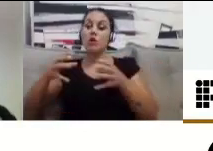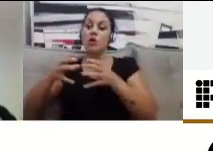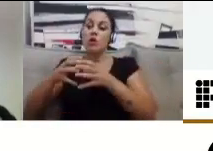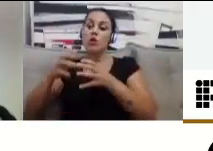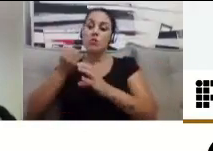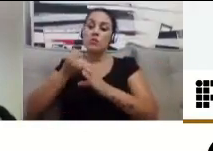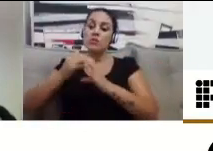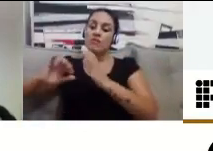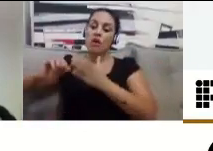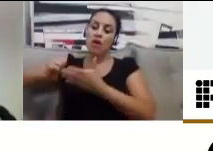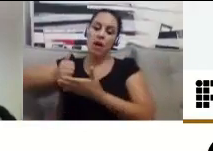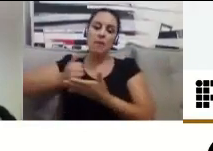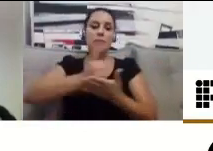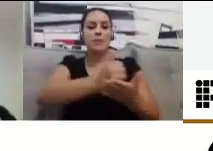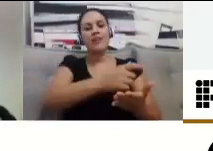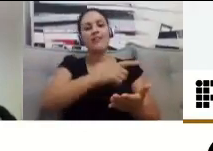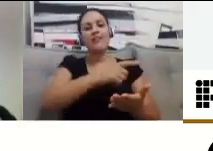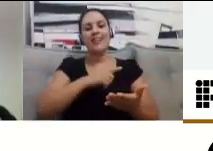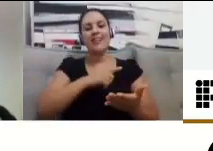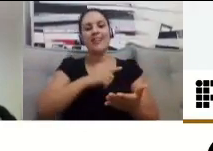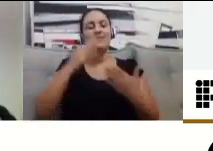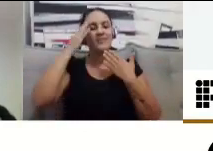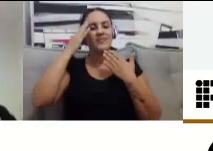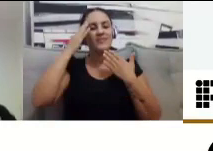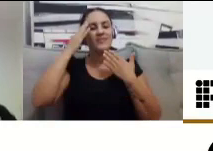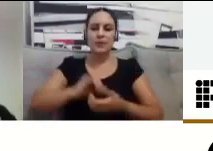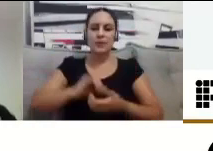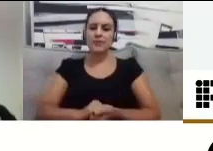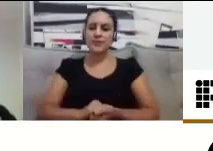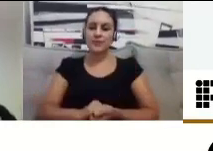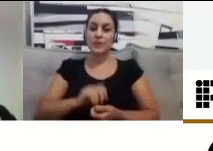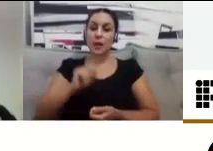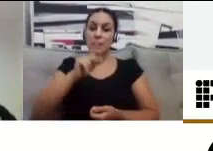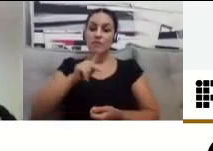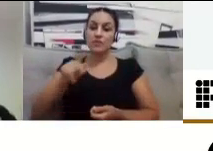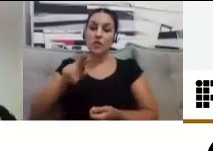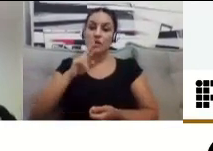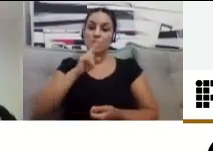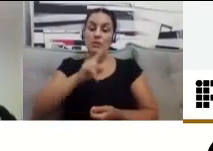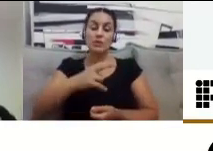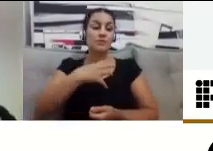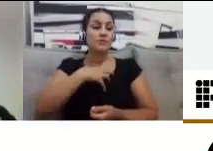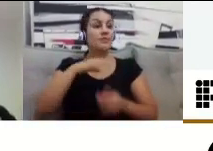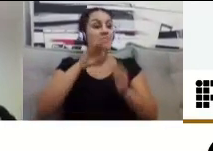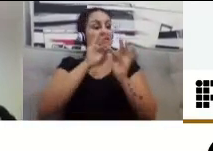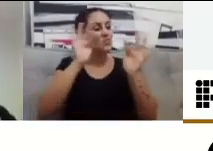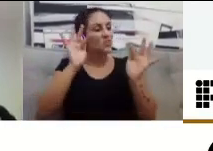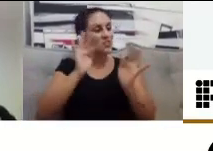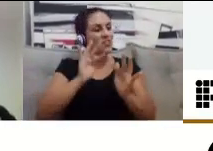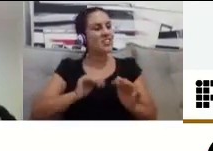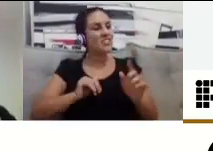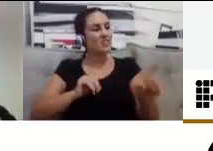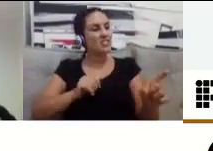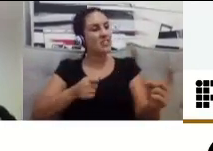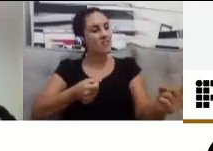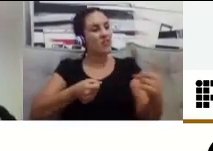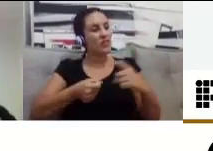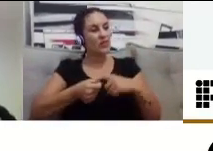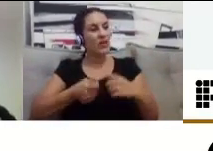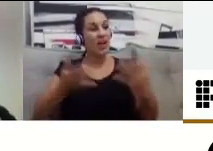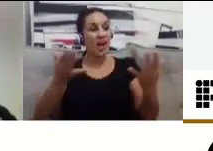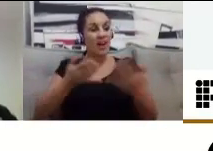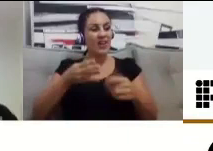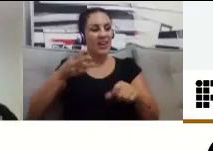felizes, Claudete, com a sua volta. Você fecha com chave de ouro o terceiro período agora,